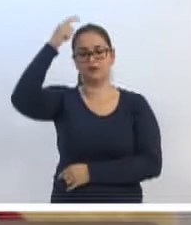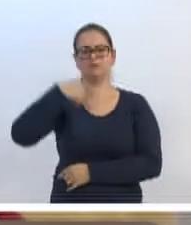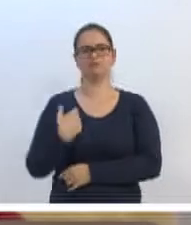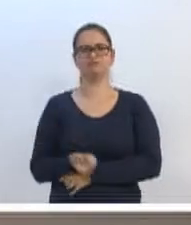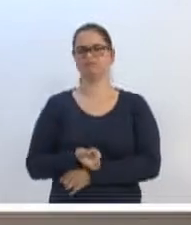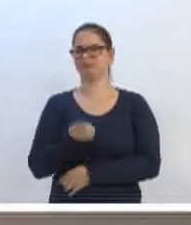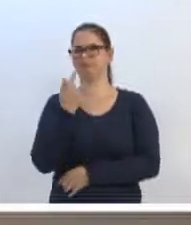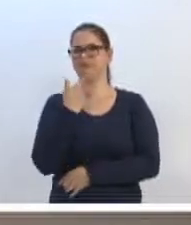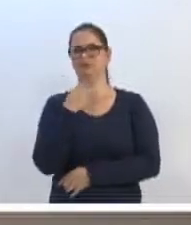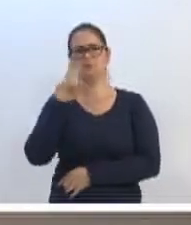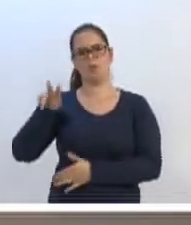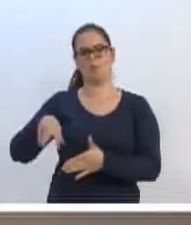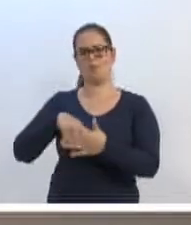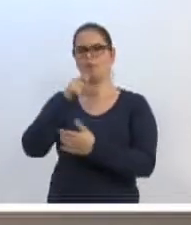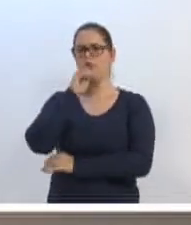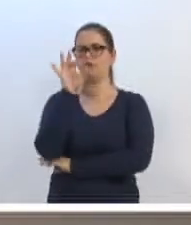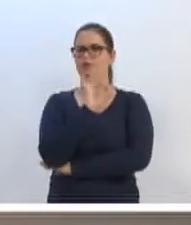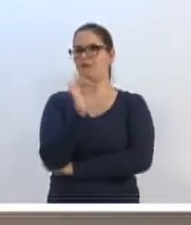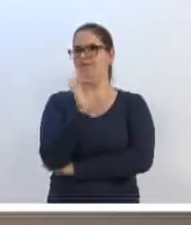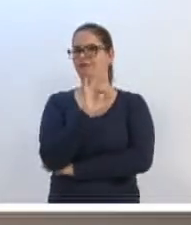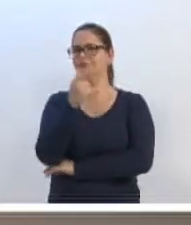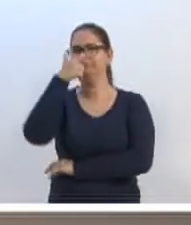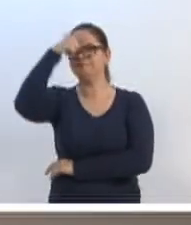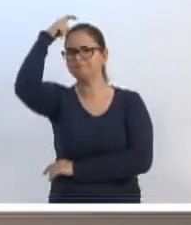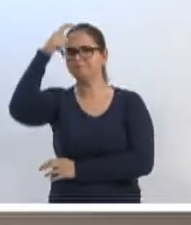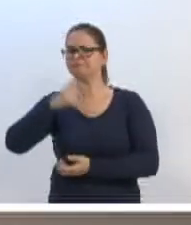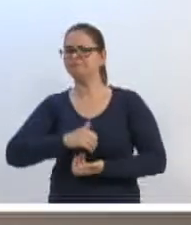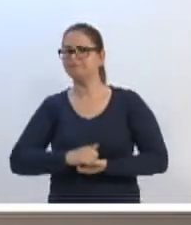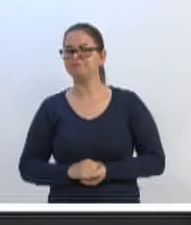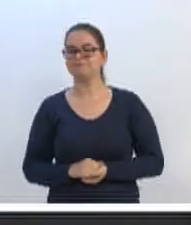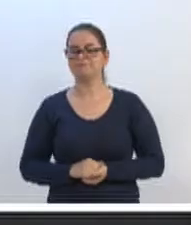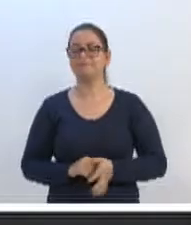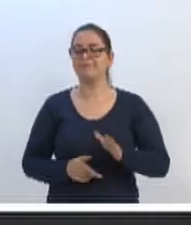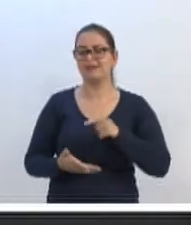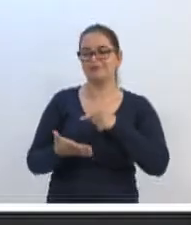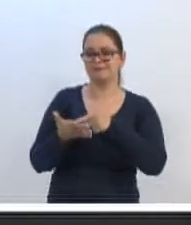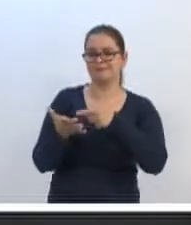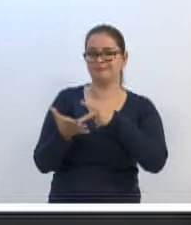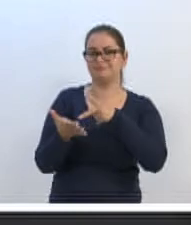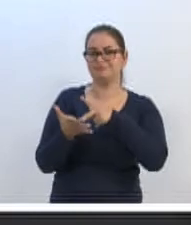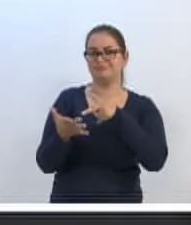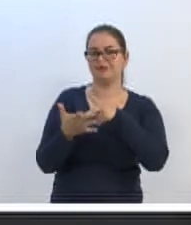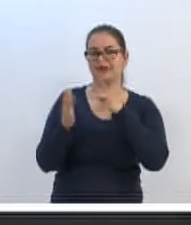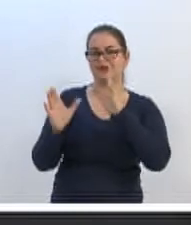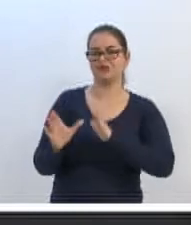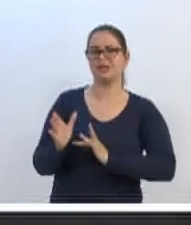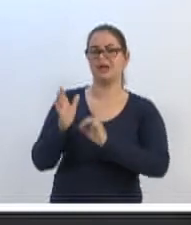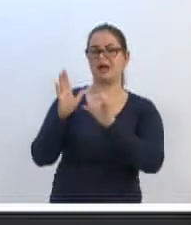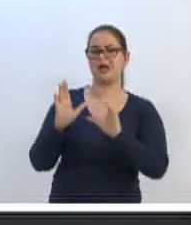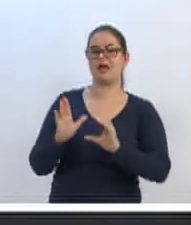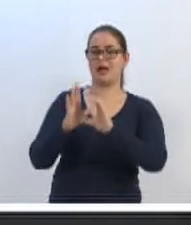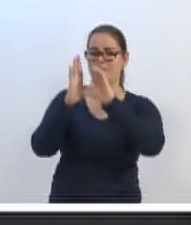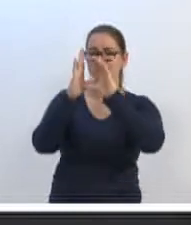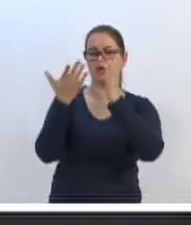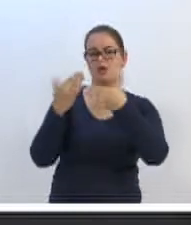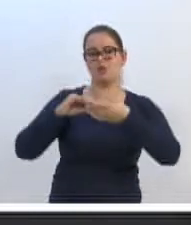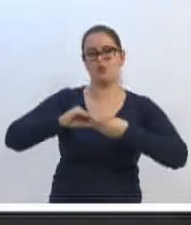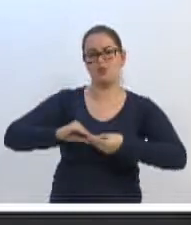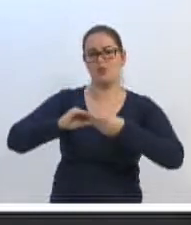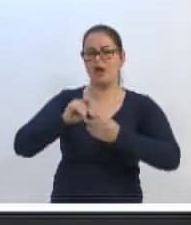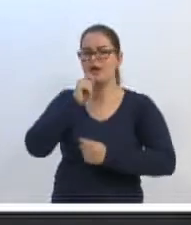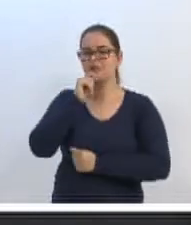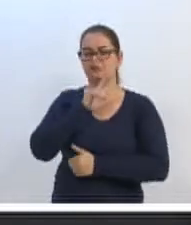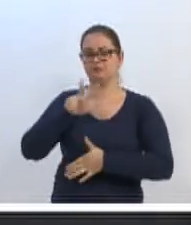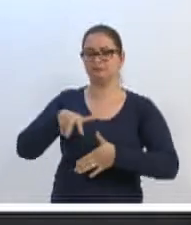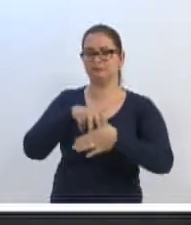inclusive, o vereador, que a vossa excelência não tinha se manifestado ainda. É verdade. E, vereador Caminha, quero cumprimentá-lo. Eu acho que não tinha como